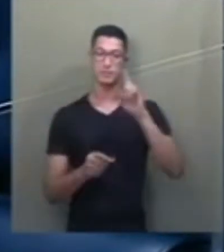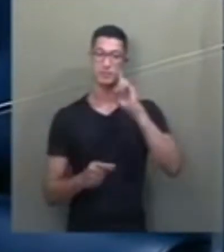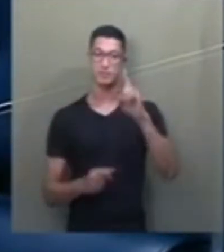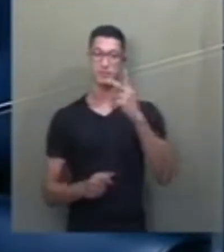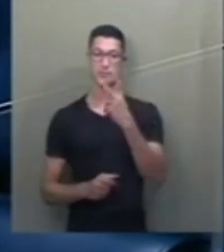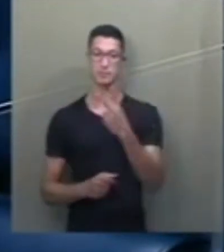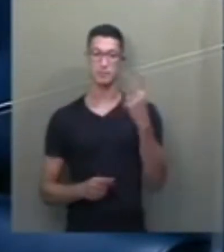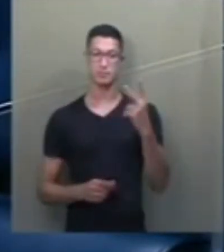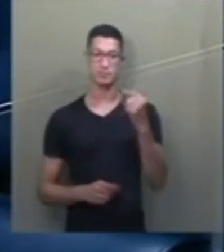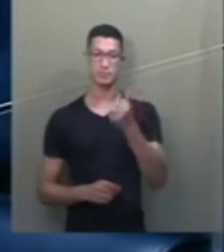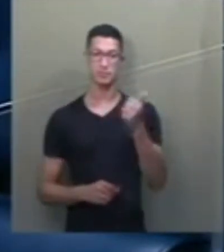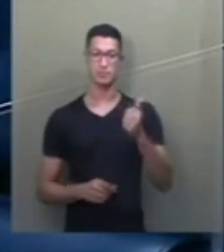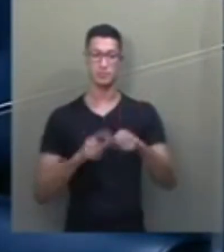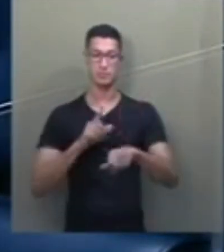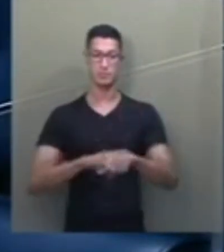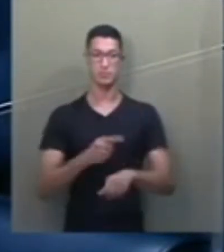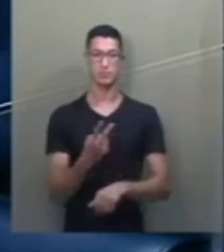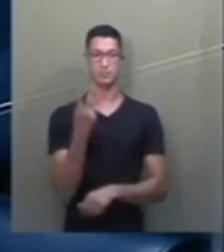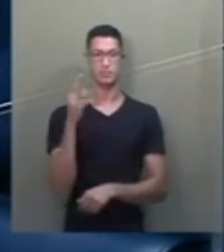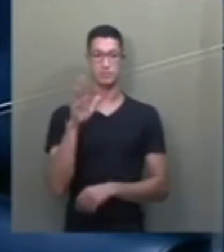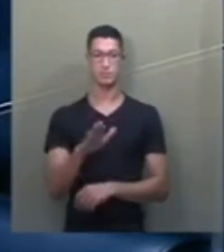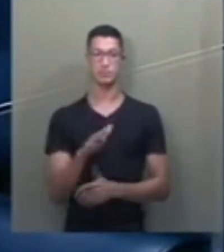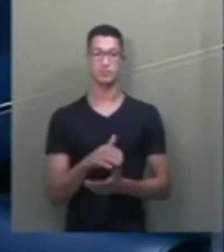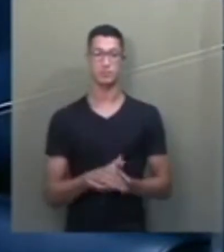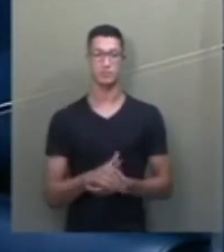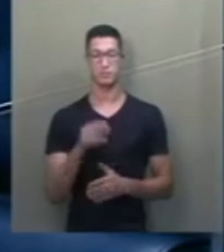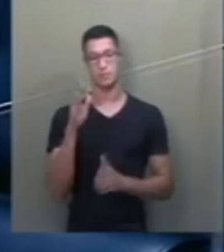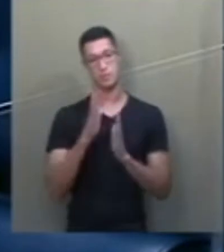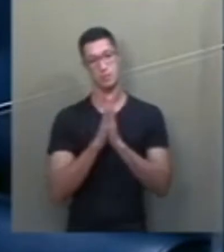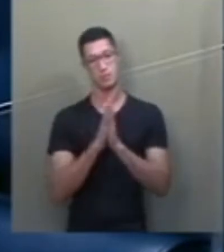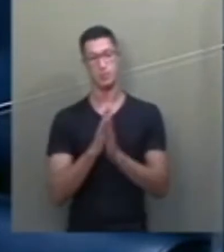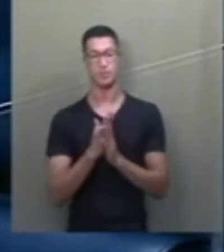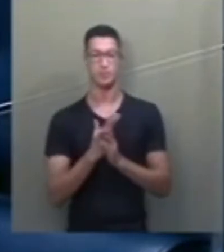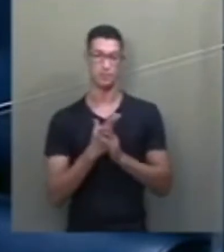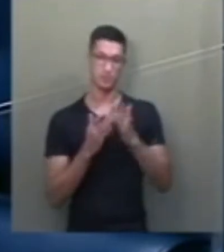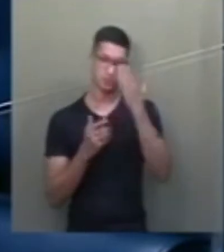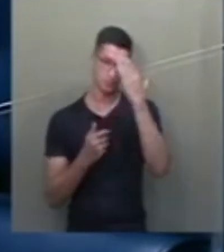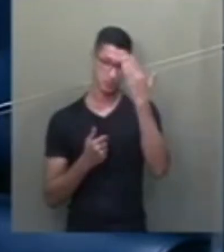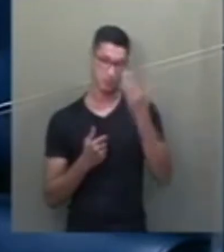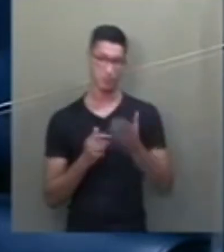22 do 11, às 14 horas. Por gentileza. Muito obrigado.